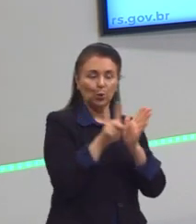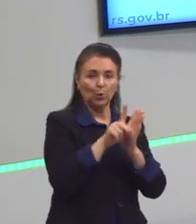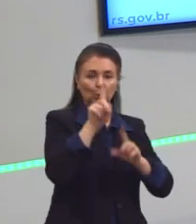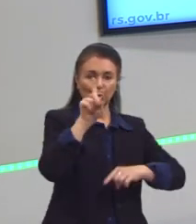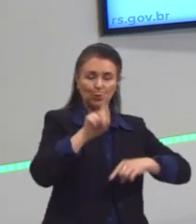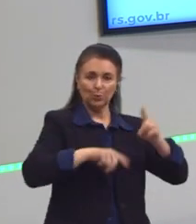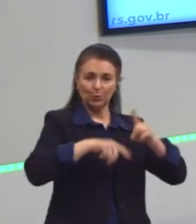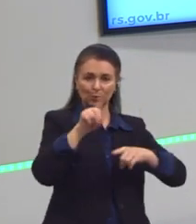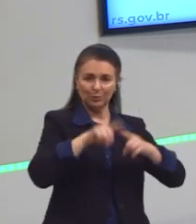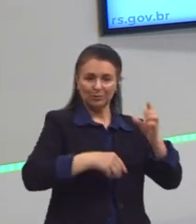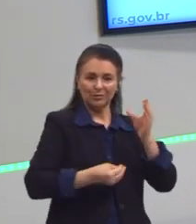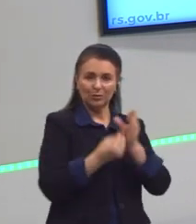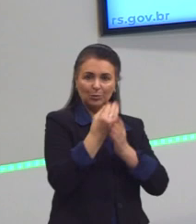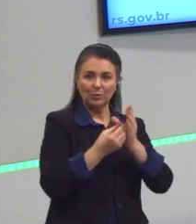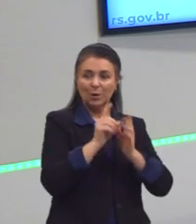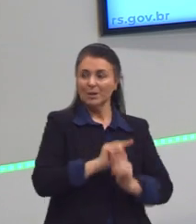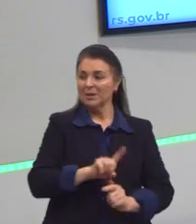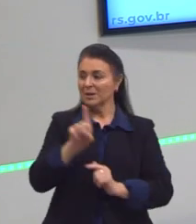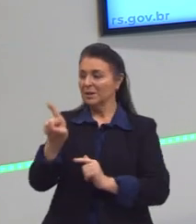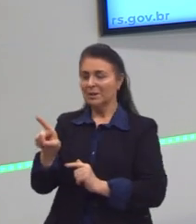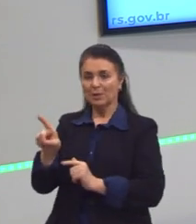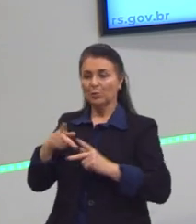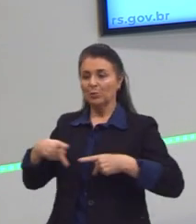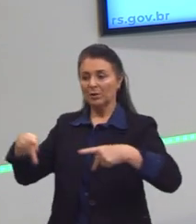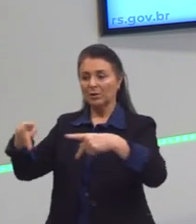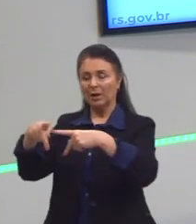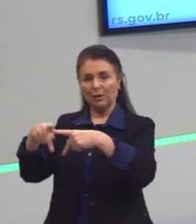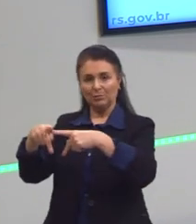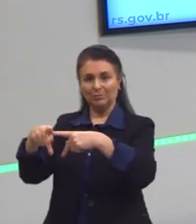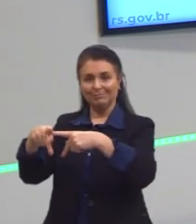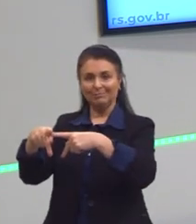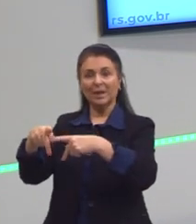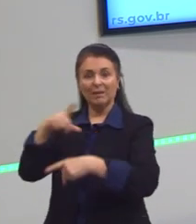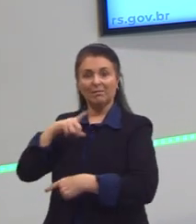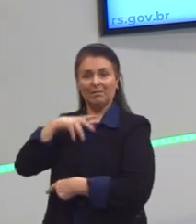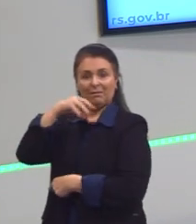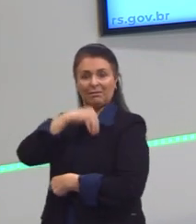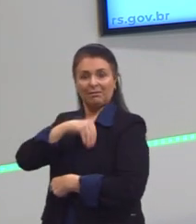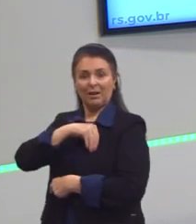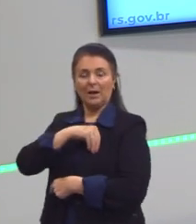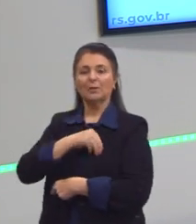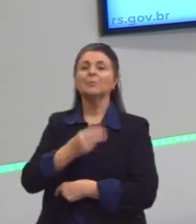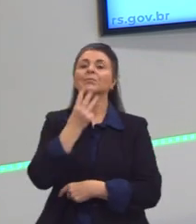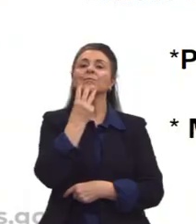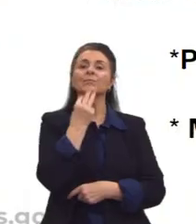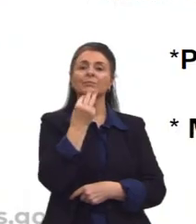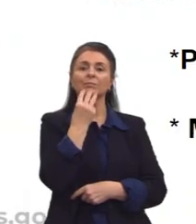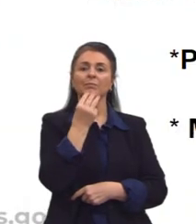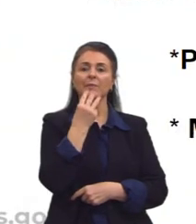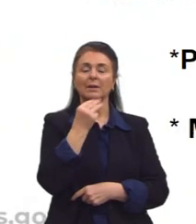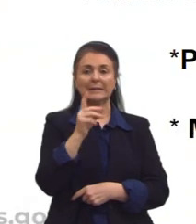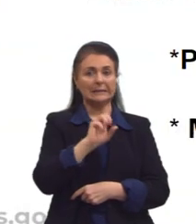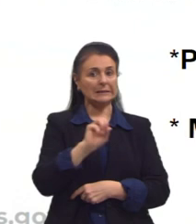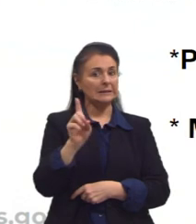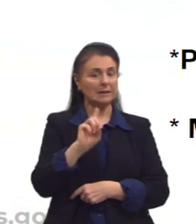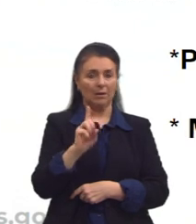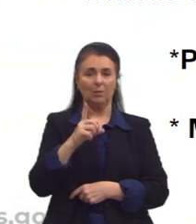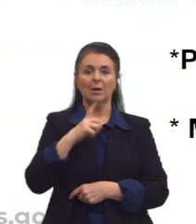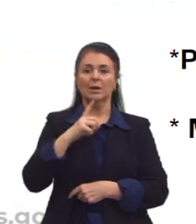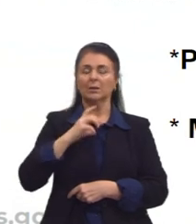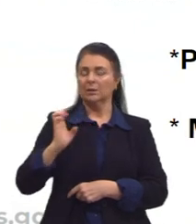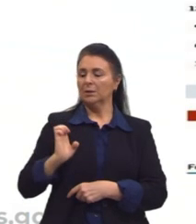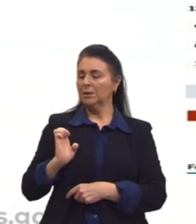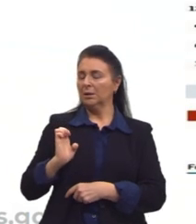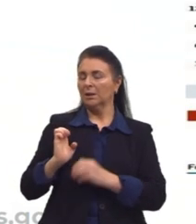os proletários que vendem a sua força de trabalho. Já o Max Weber entende que existem outros elementos, status, riqueza